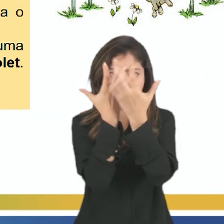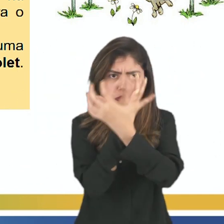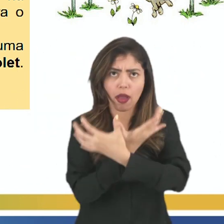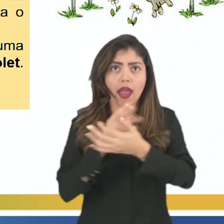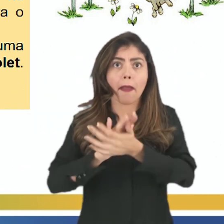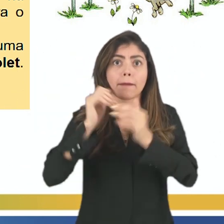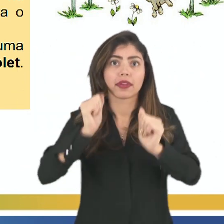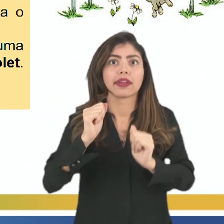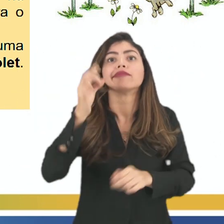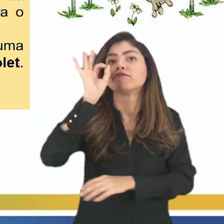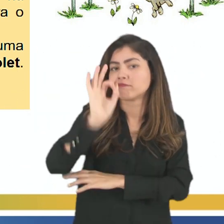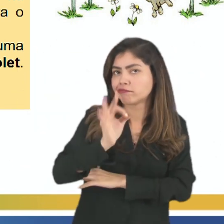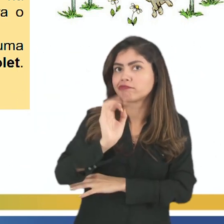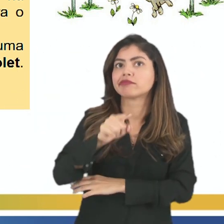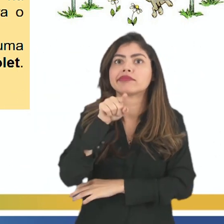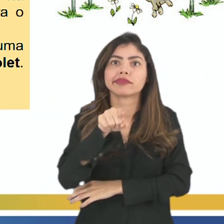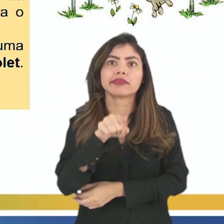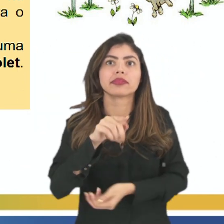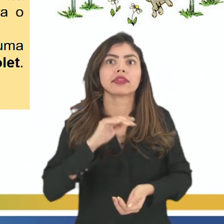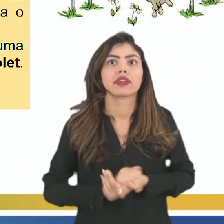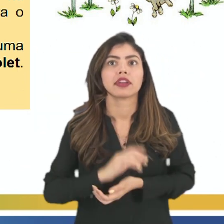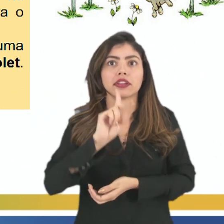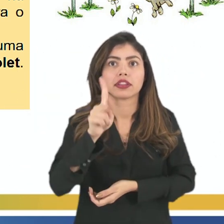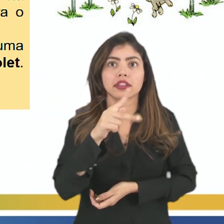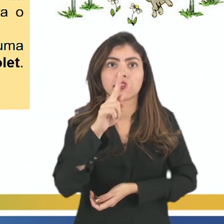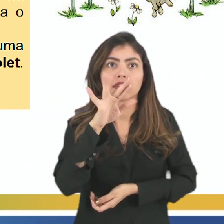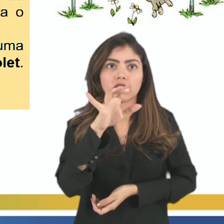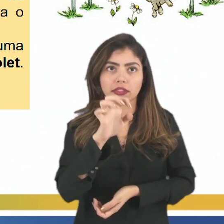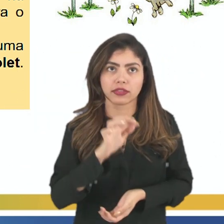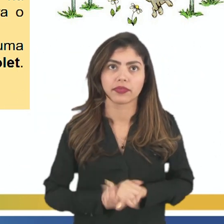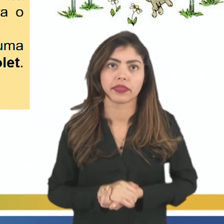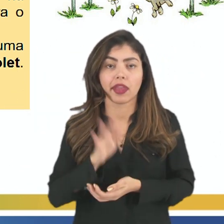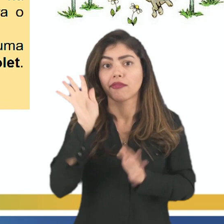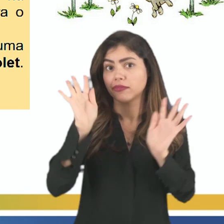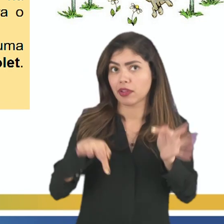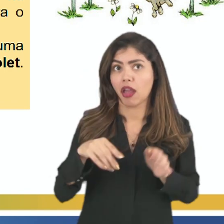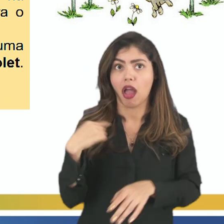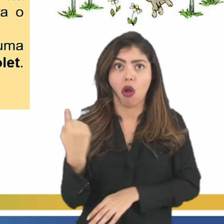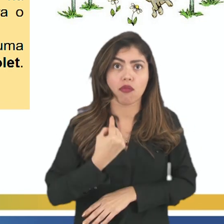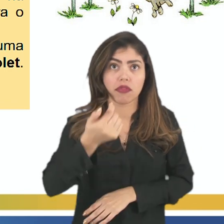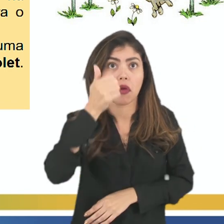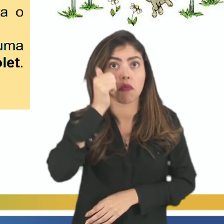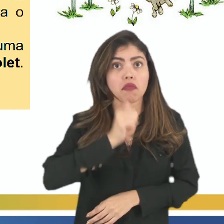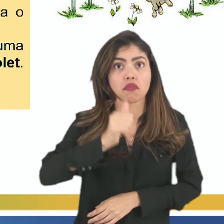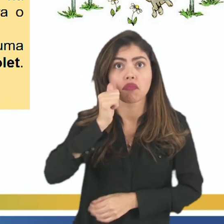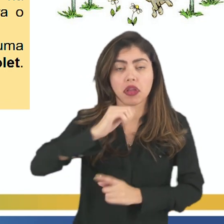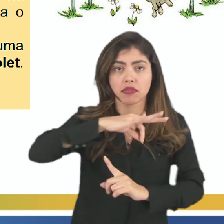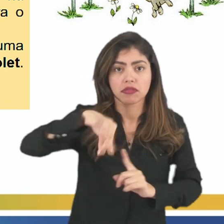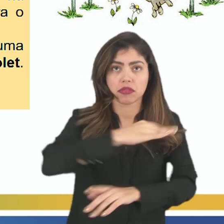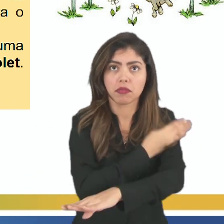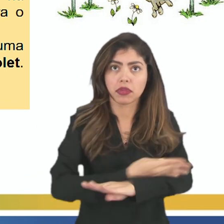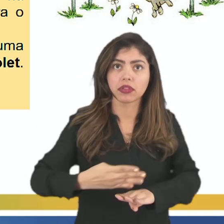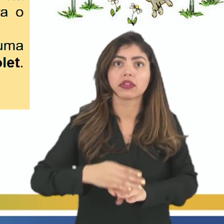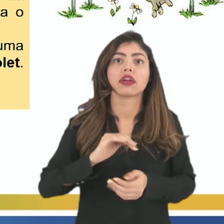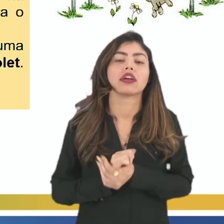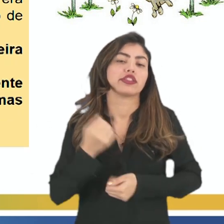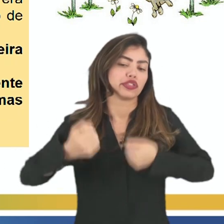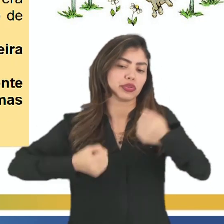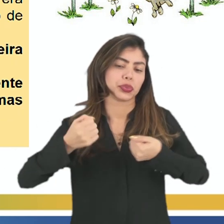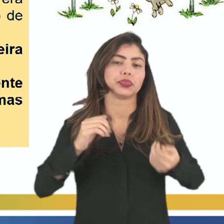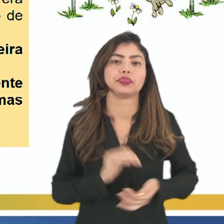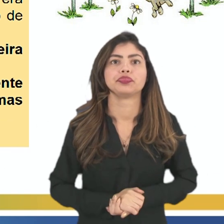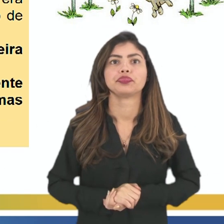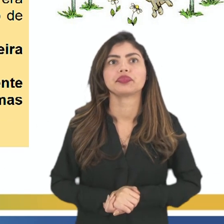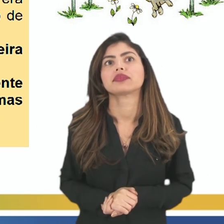podíamos ter a certeza de que era ela com seu Chevrolet. Afinal, era a única mulher de Santa Branca que dirigia.